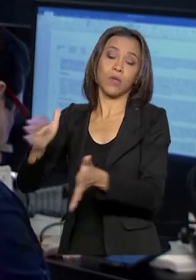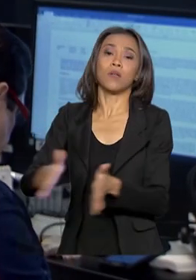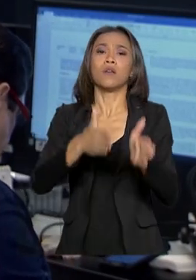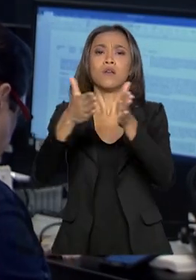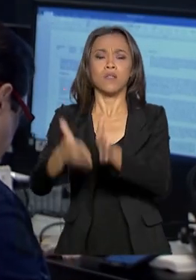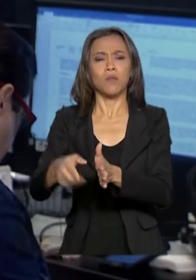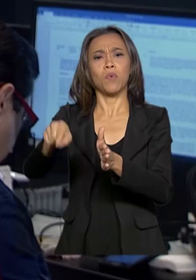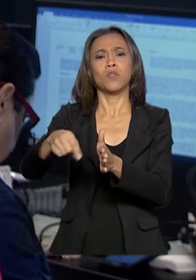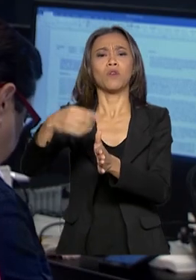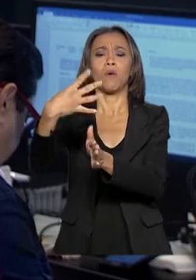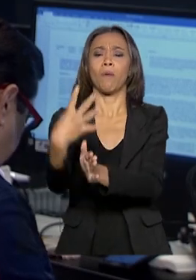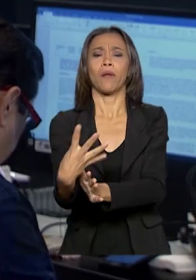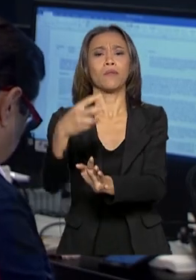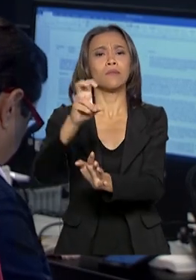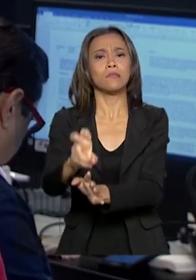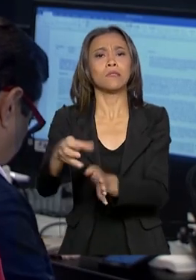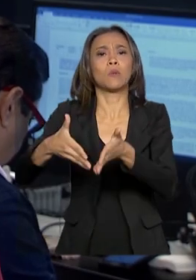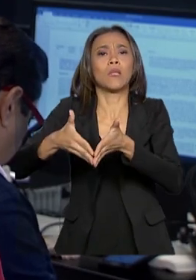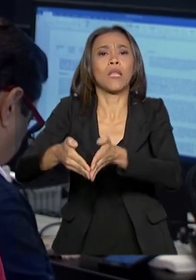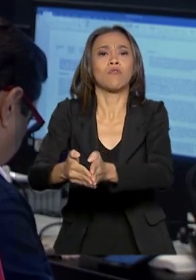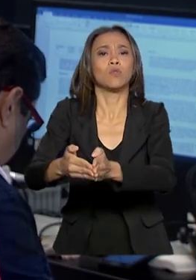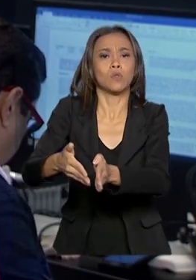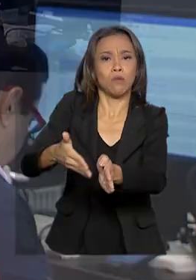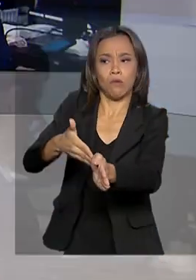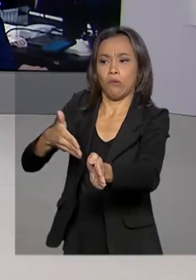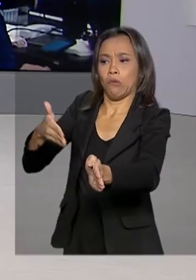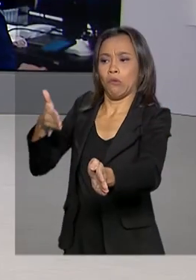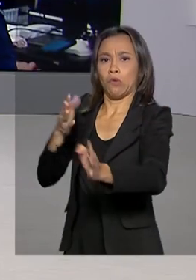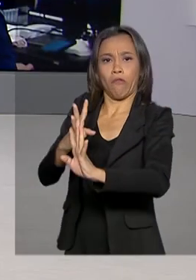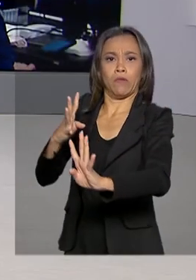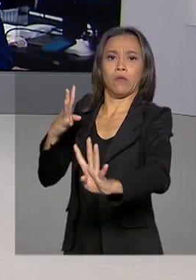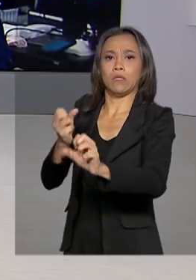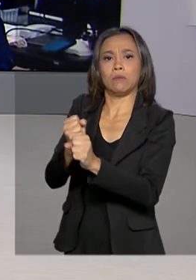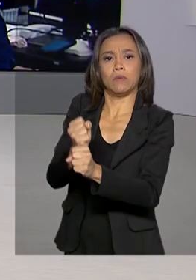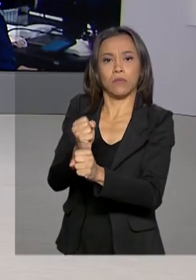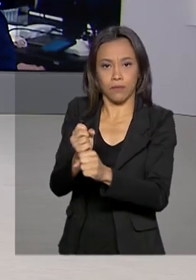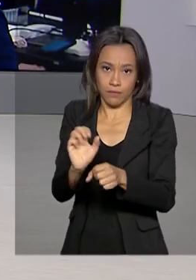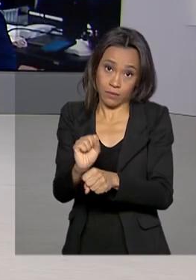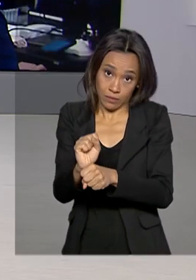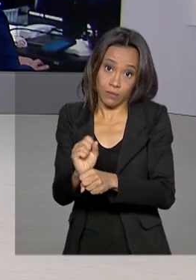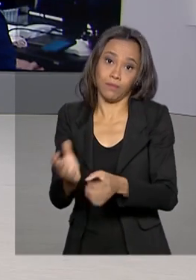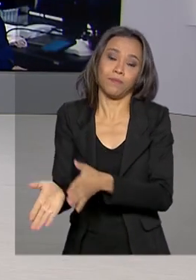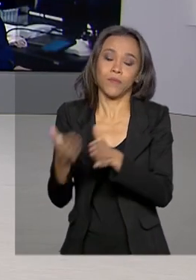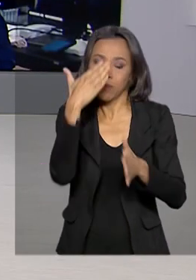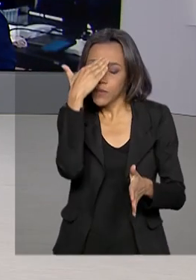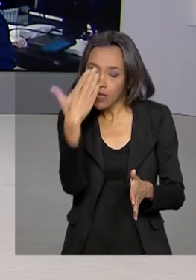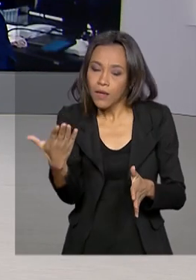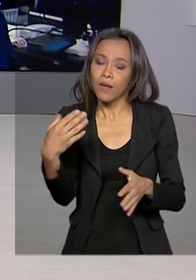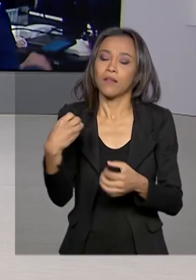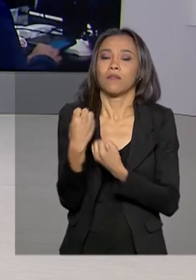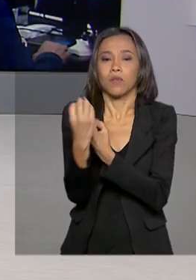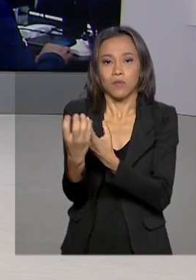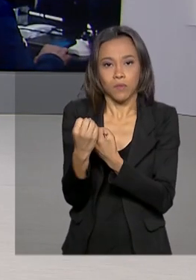baixo, 45 navios. Obrigada, Raquel, pelas suas informações ao vivo, direto de São Paulo.